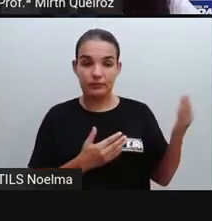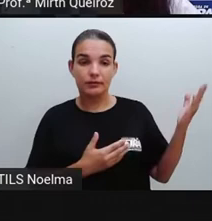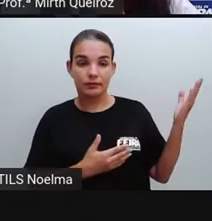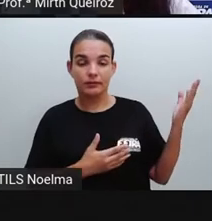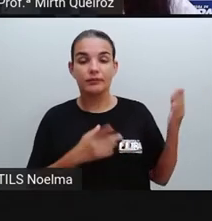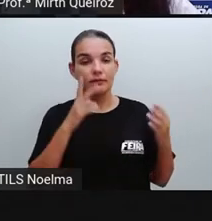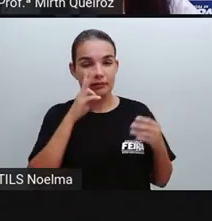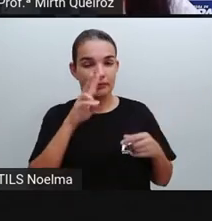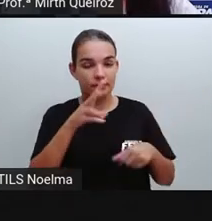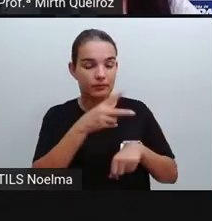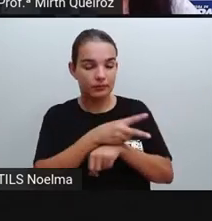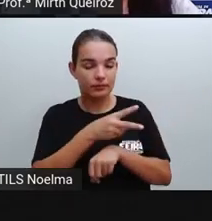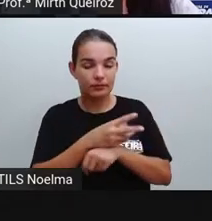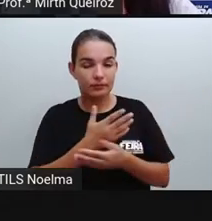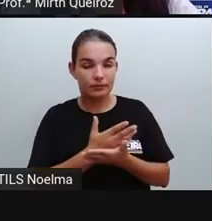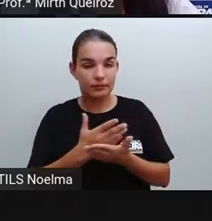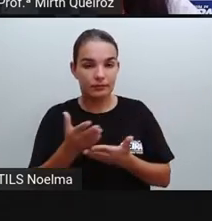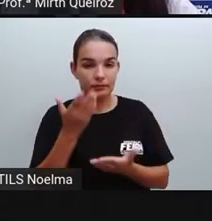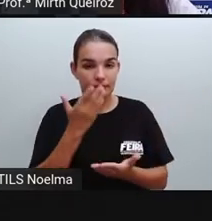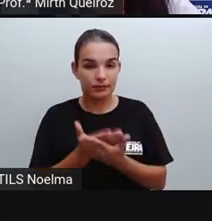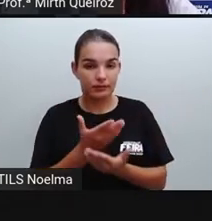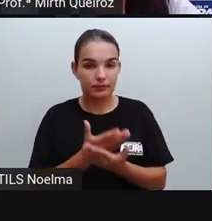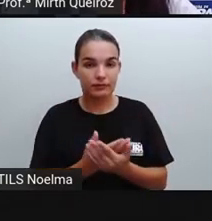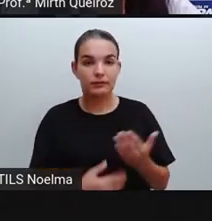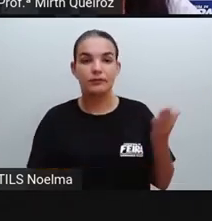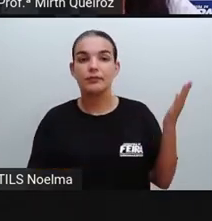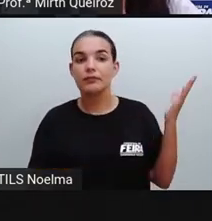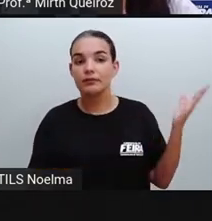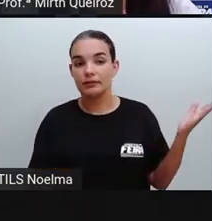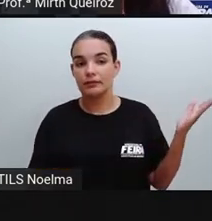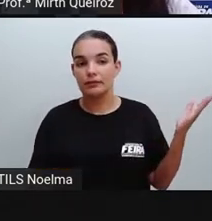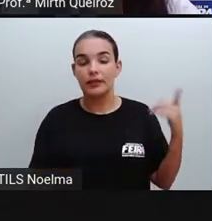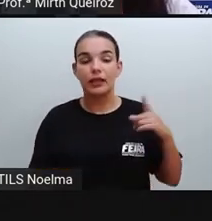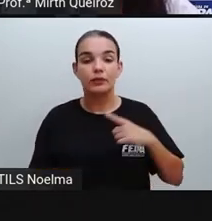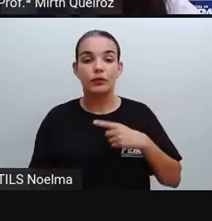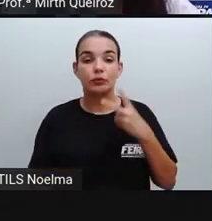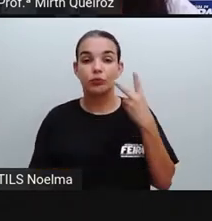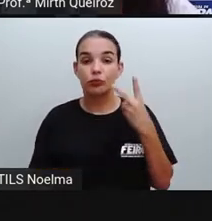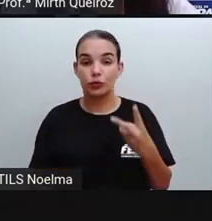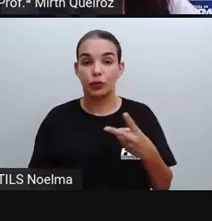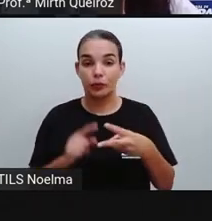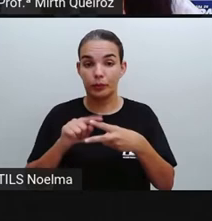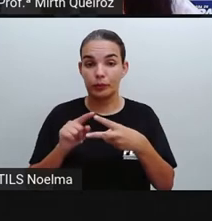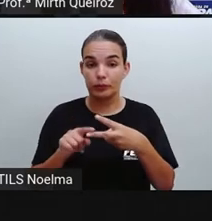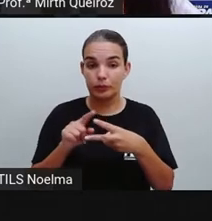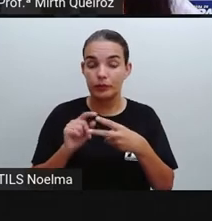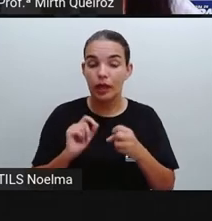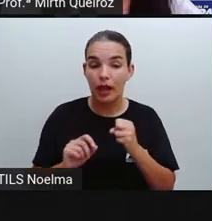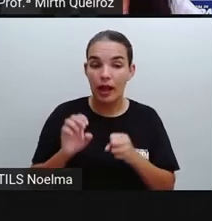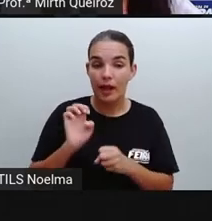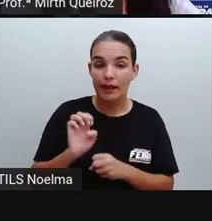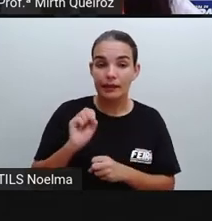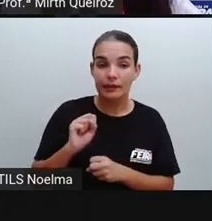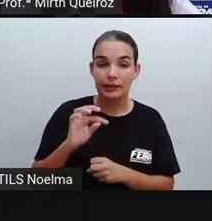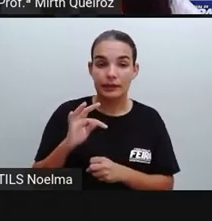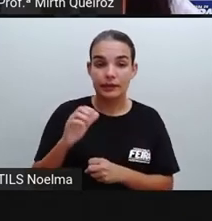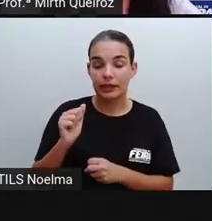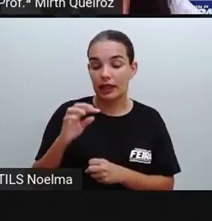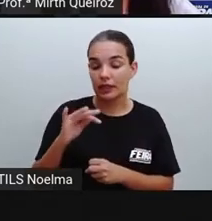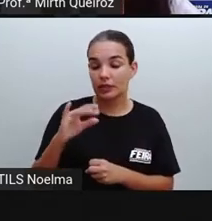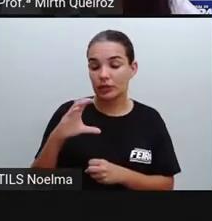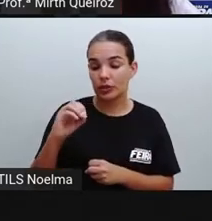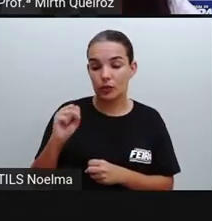naquele primeiro vídeo, no início da aula, que eu mostrei para vocês, certo? Temos os infográficos estáticos, que são aqueles